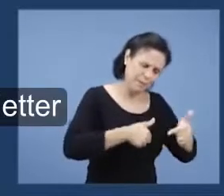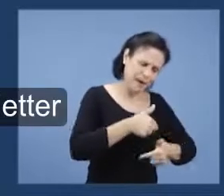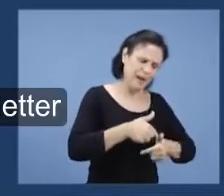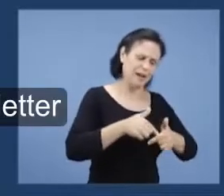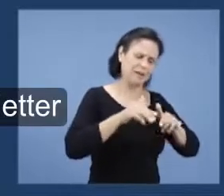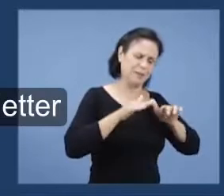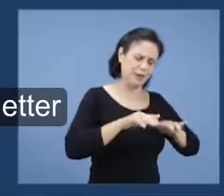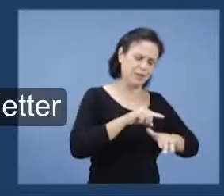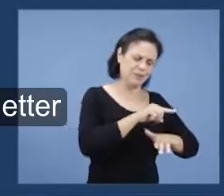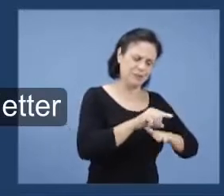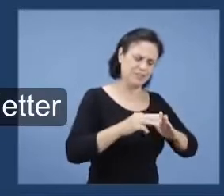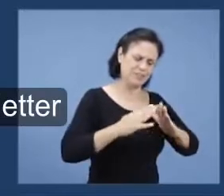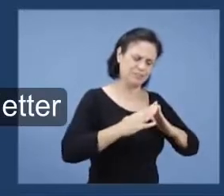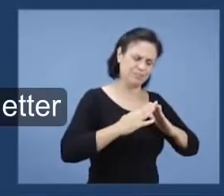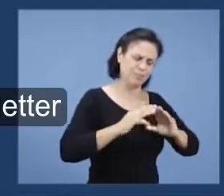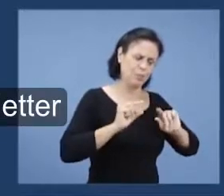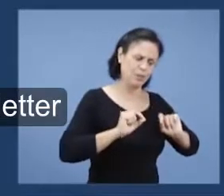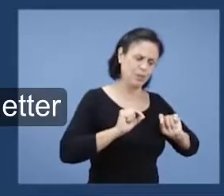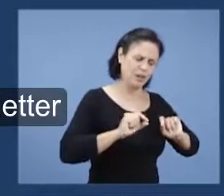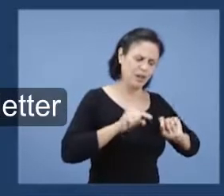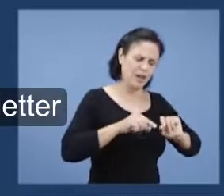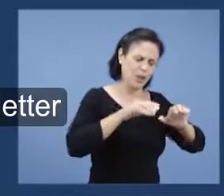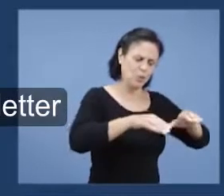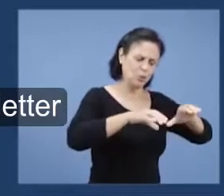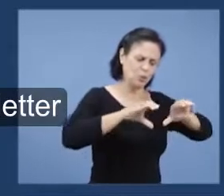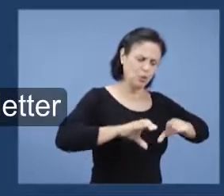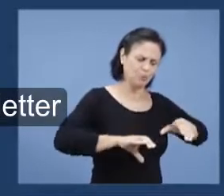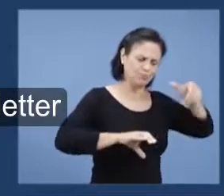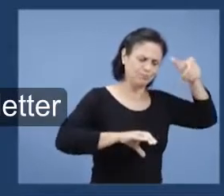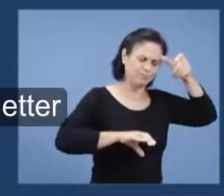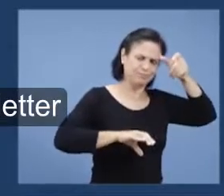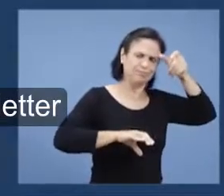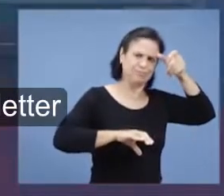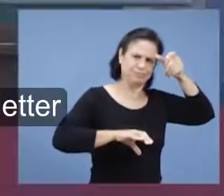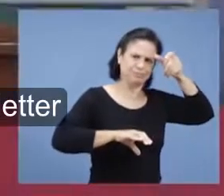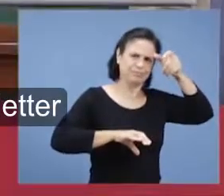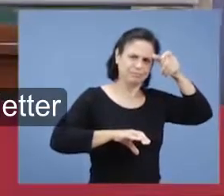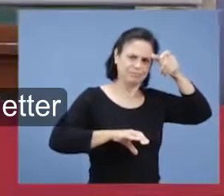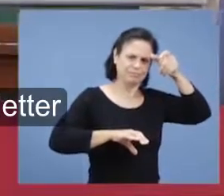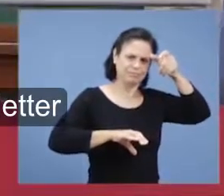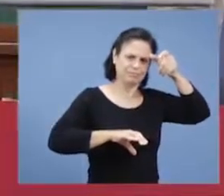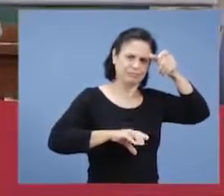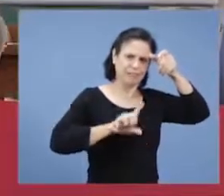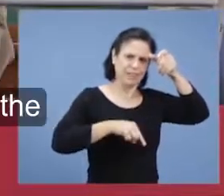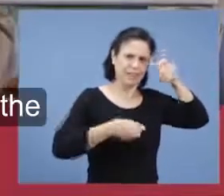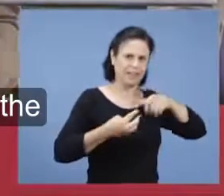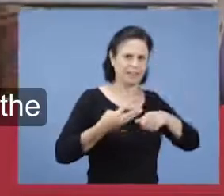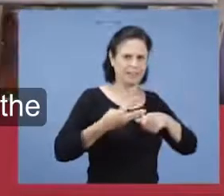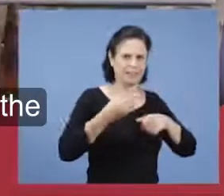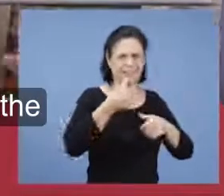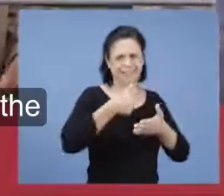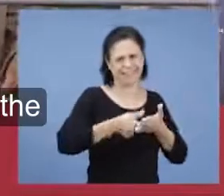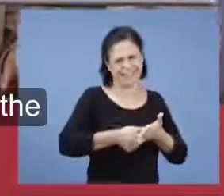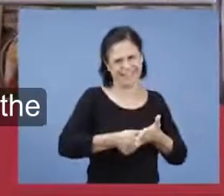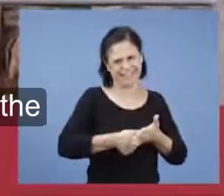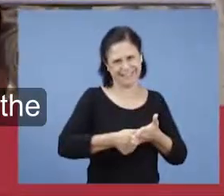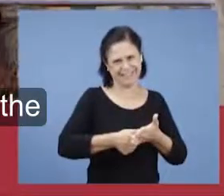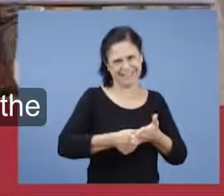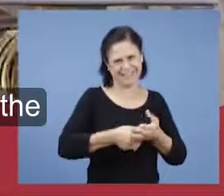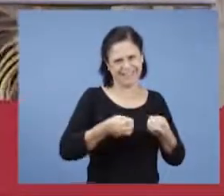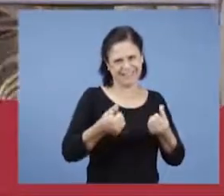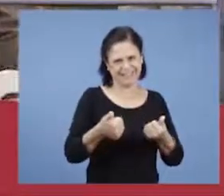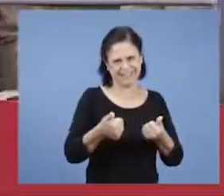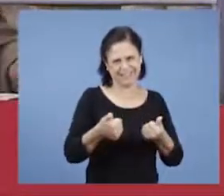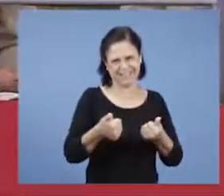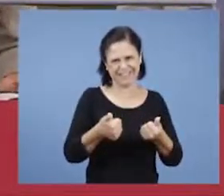de Satanás. Ah, essa é a terceira carta. Vamos ler melhor, porque eu